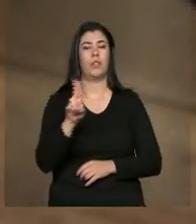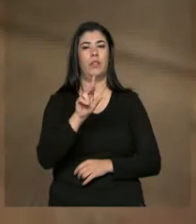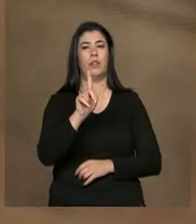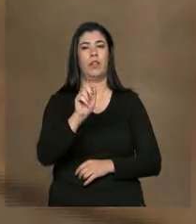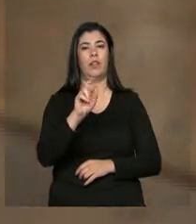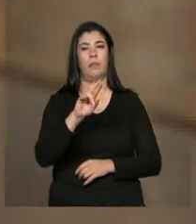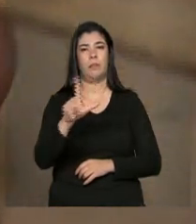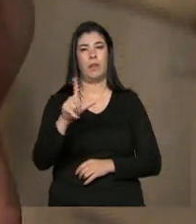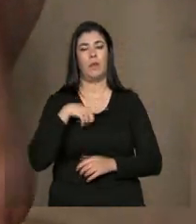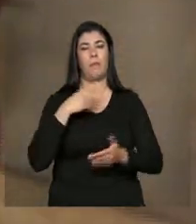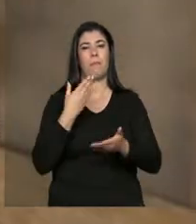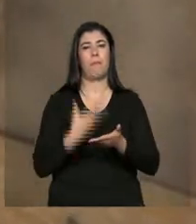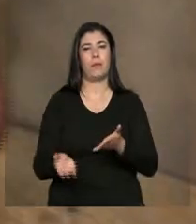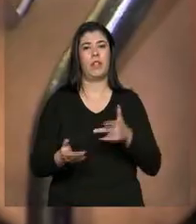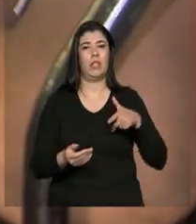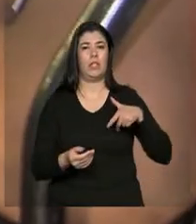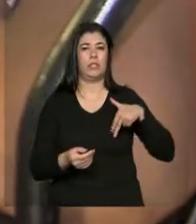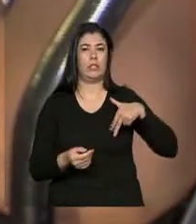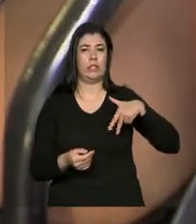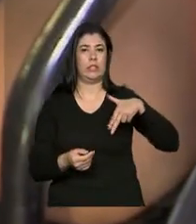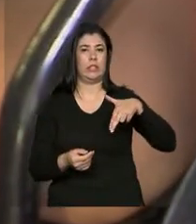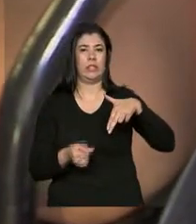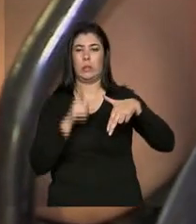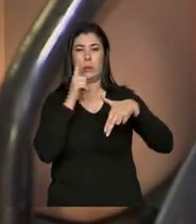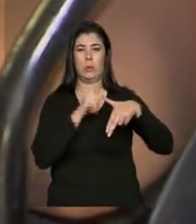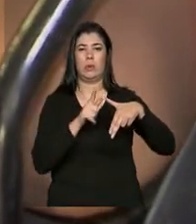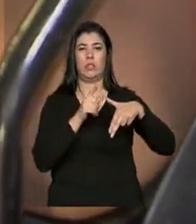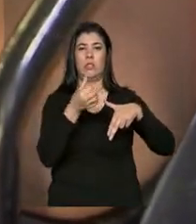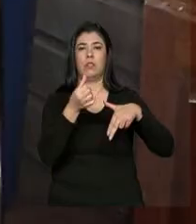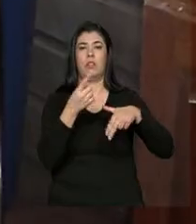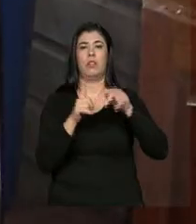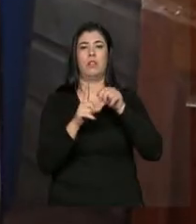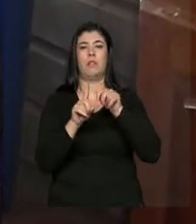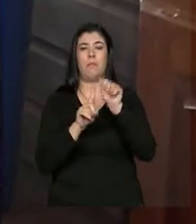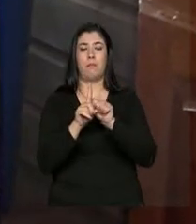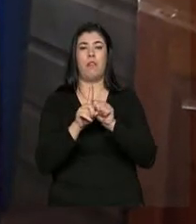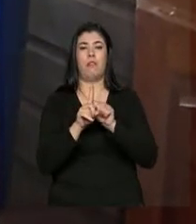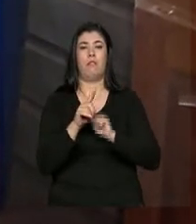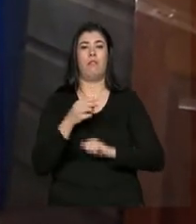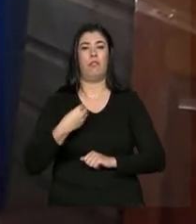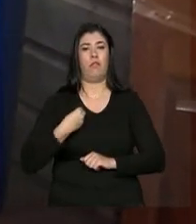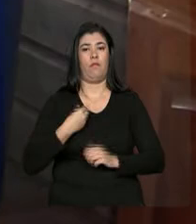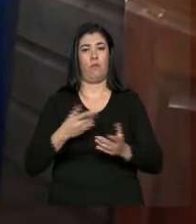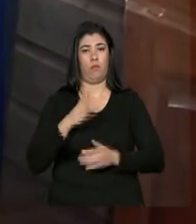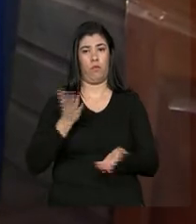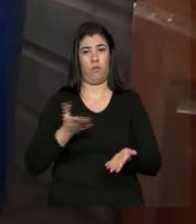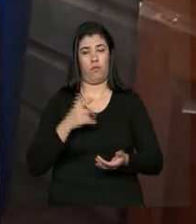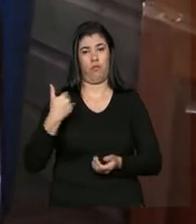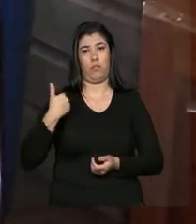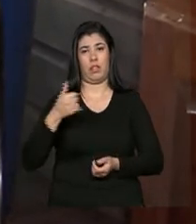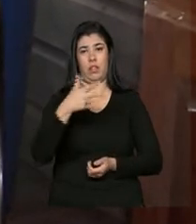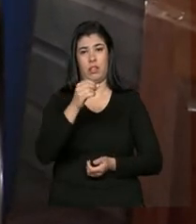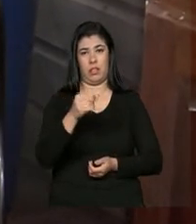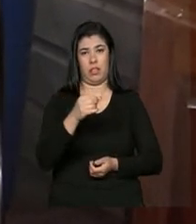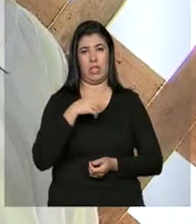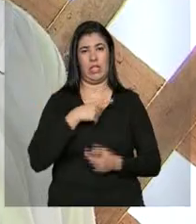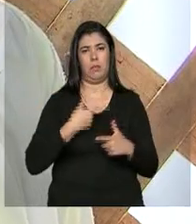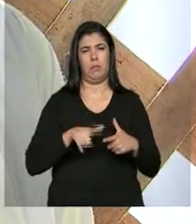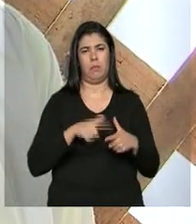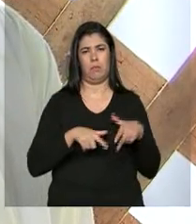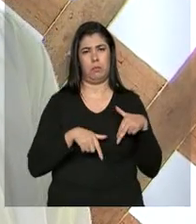perdeu o movimento das pernas quando tinha apenas seis meses de vida. Hoje, aos 10 anos, vive com limitações.